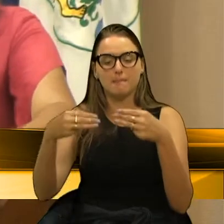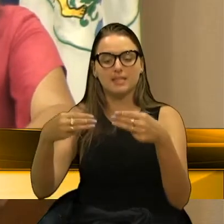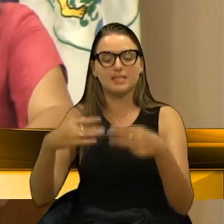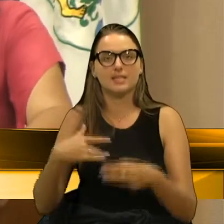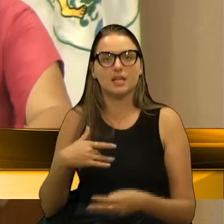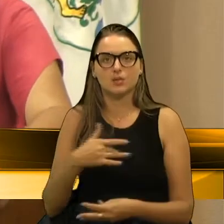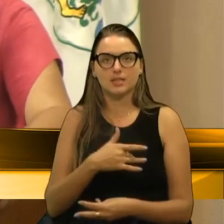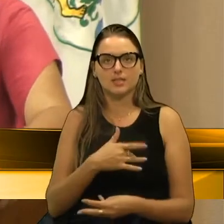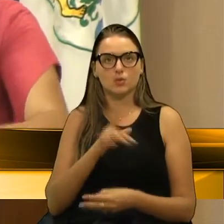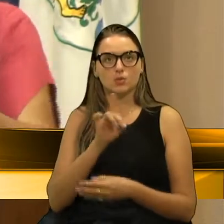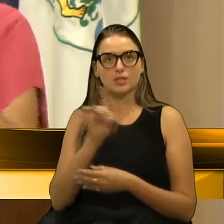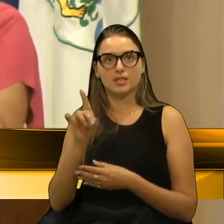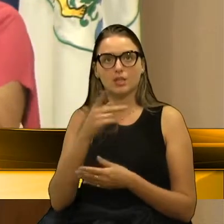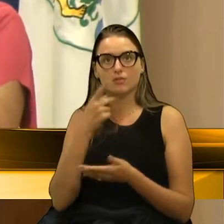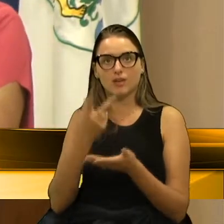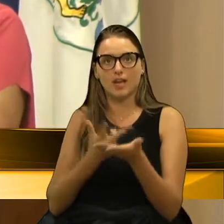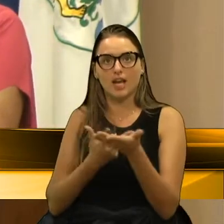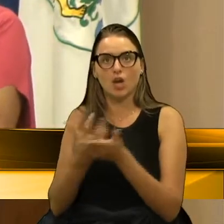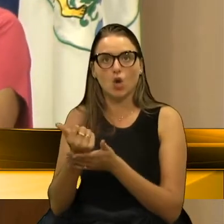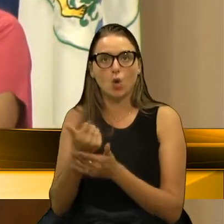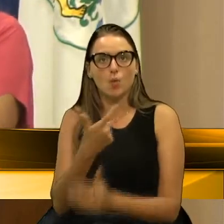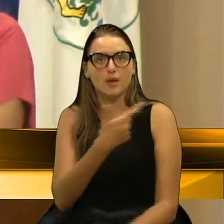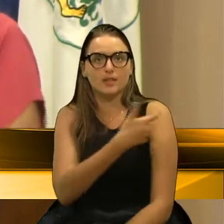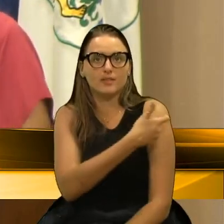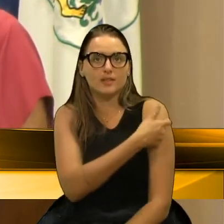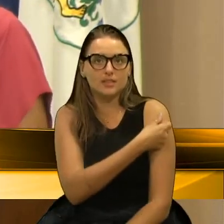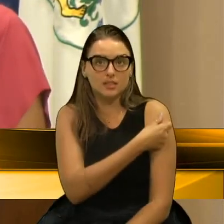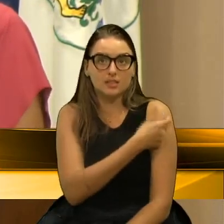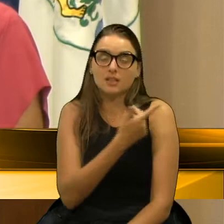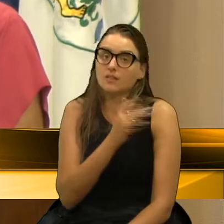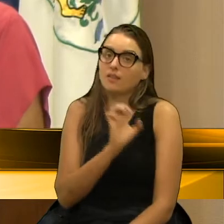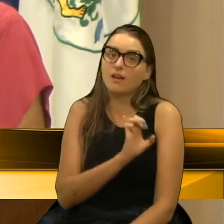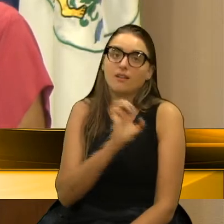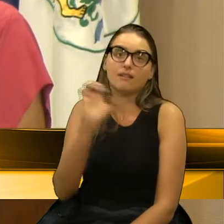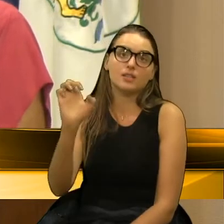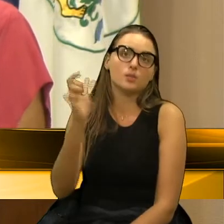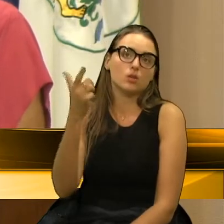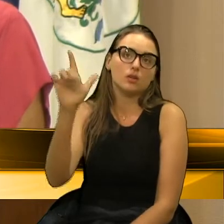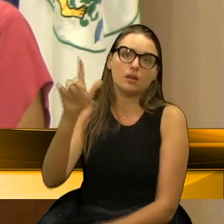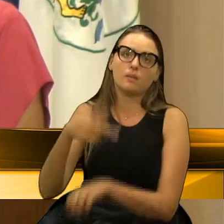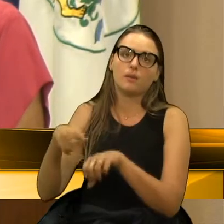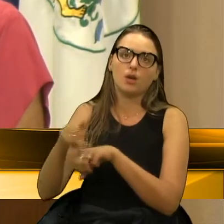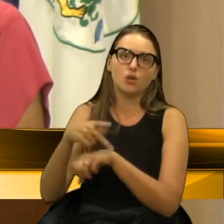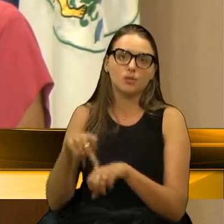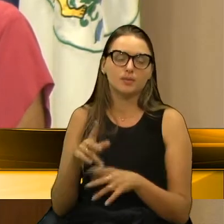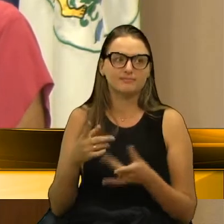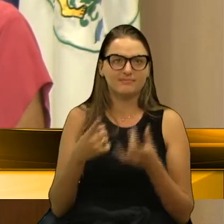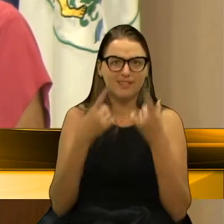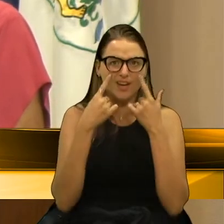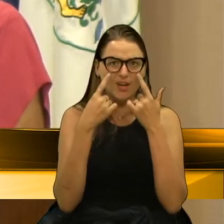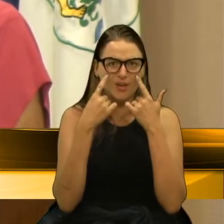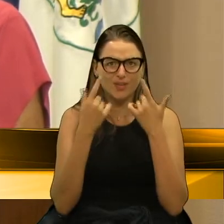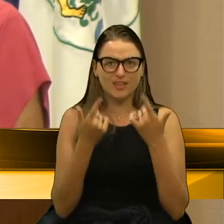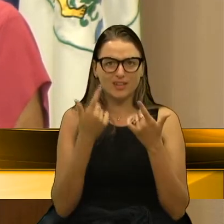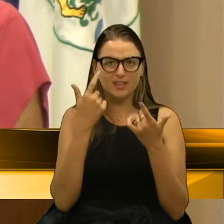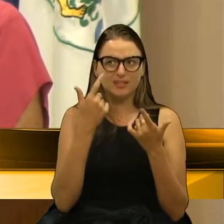manifestar na compra dessas vacinas, essas vacinas serão exportadas. Olha o escândalo disso.